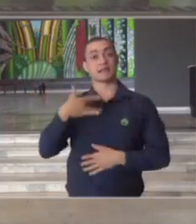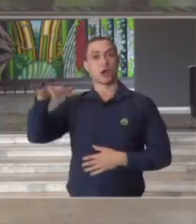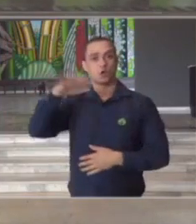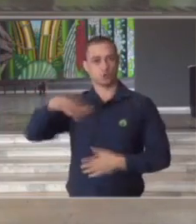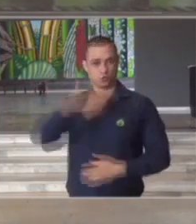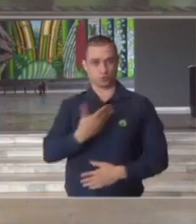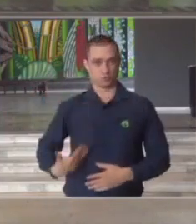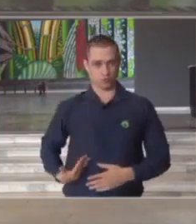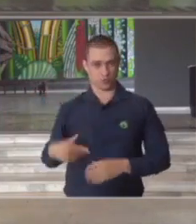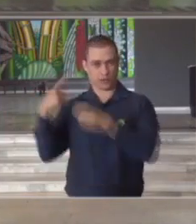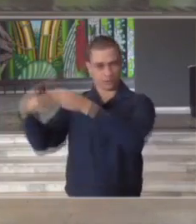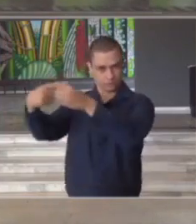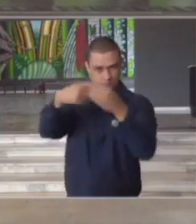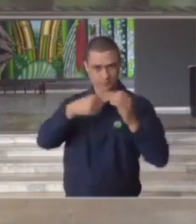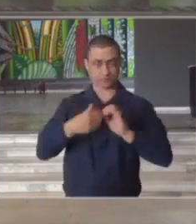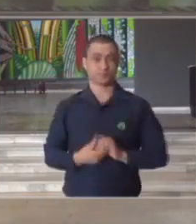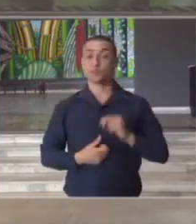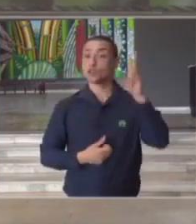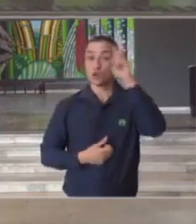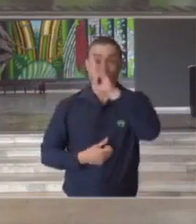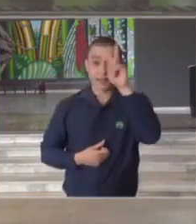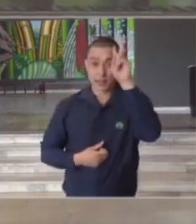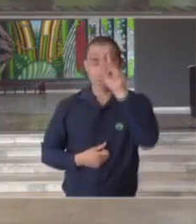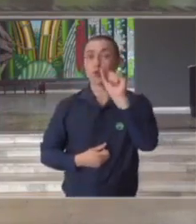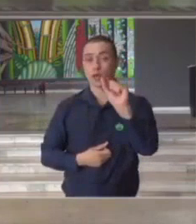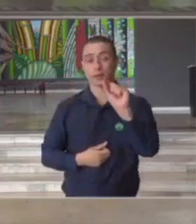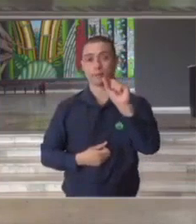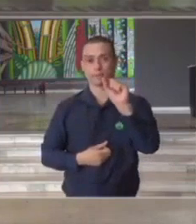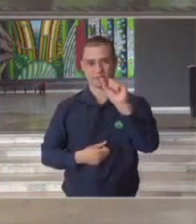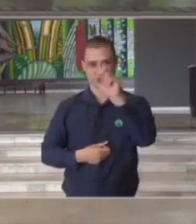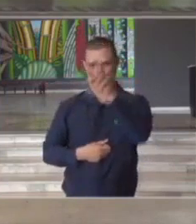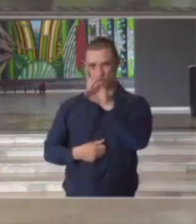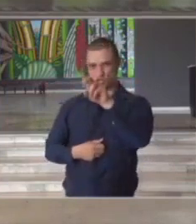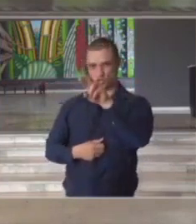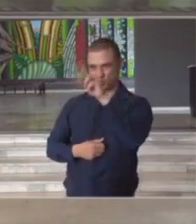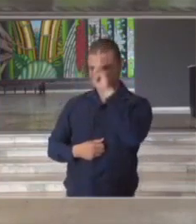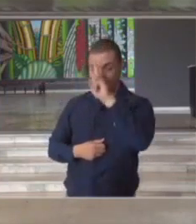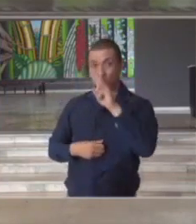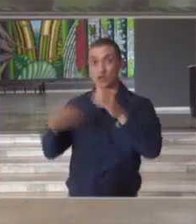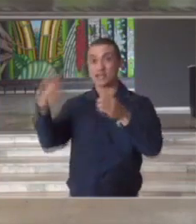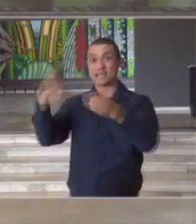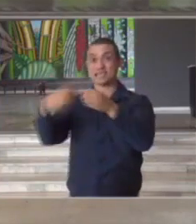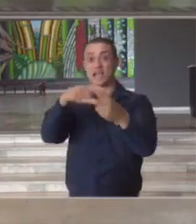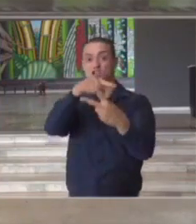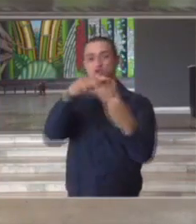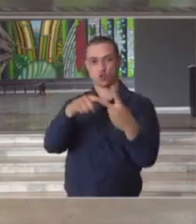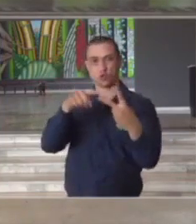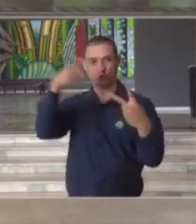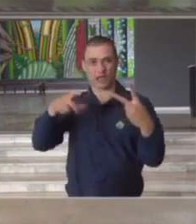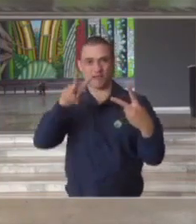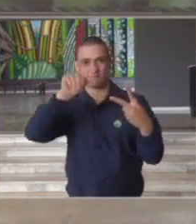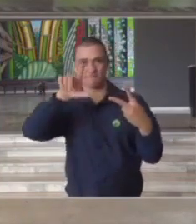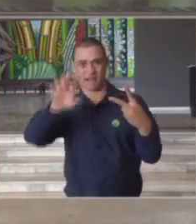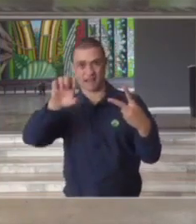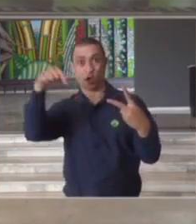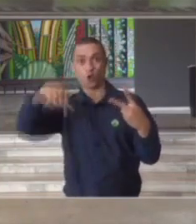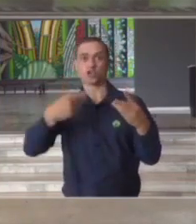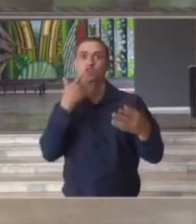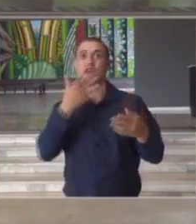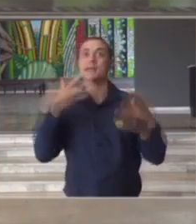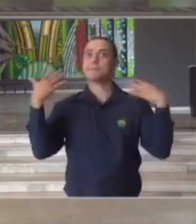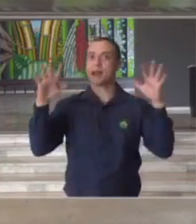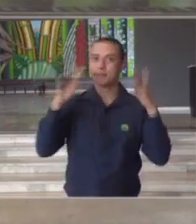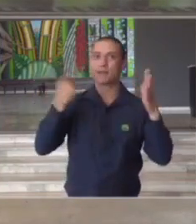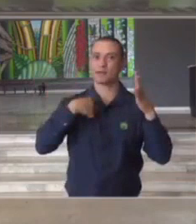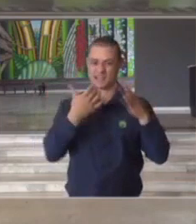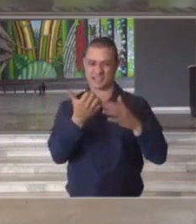pública municipal lembro inclusive Xandu que duas cidades do Vale do Paraíba foram mencionadas hoje aqui pela